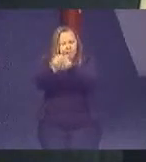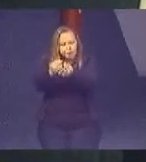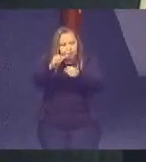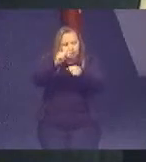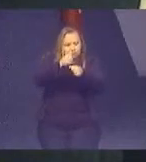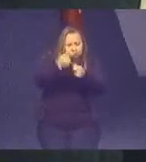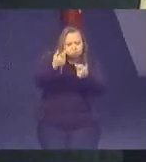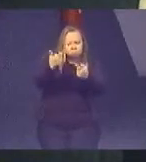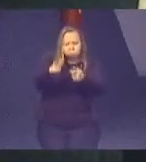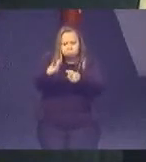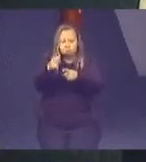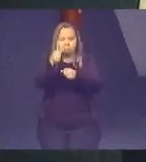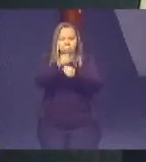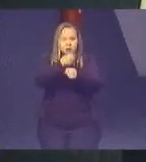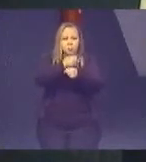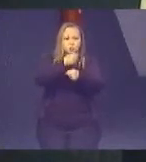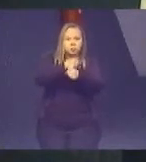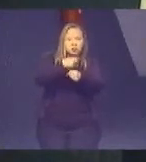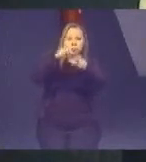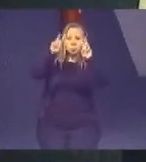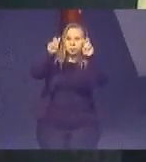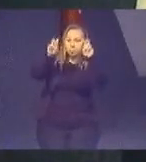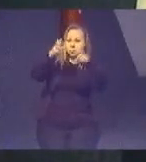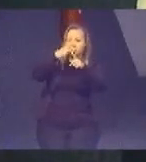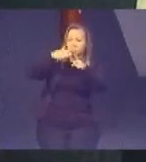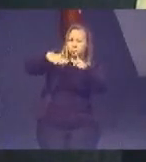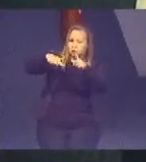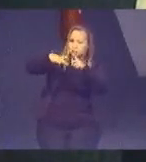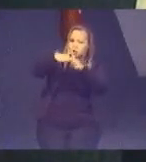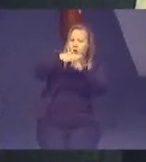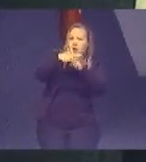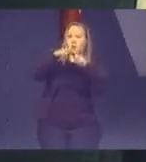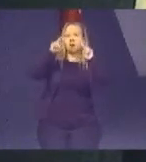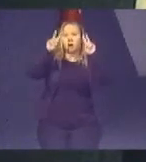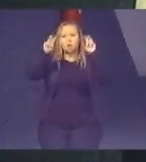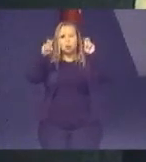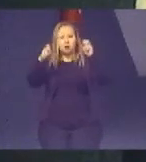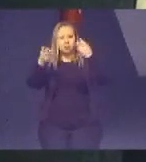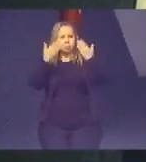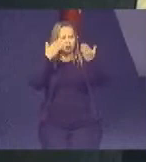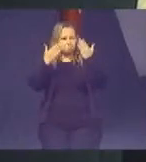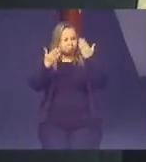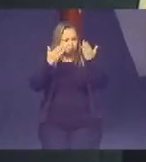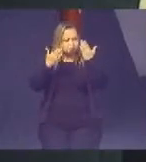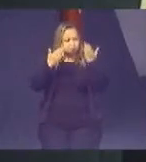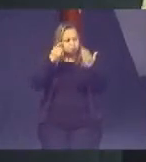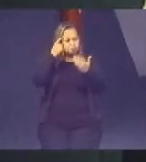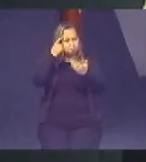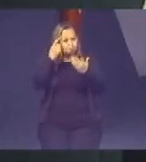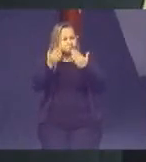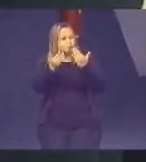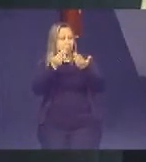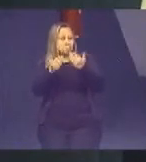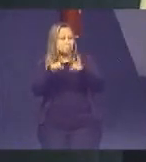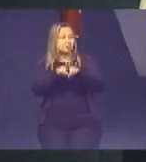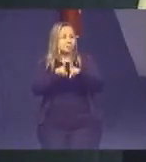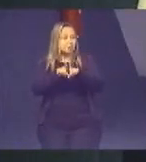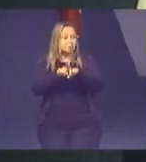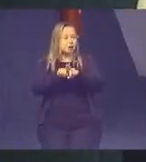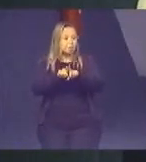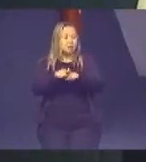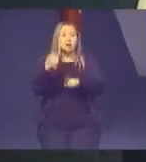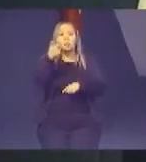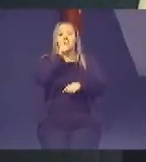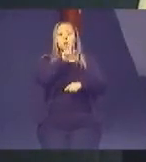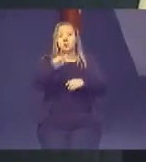todos os aspectos, seja o aspecto social, sob o aspecto psíquico, psicológico, e conseguiu um bom emprego para